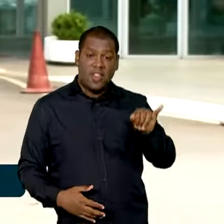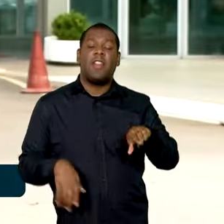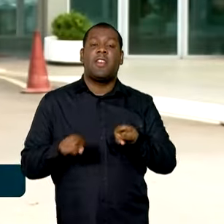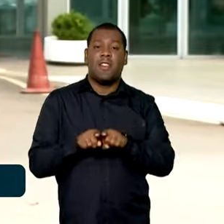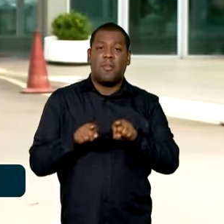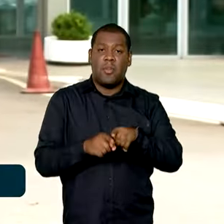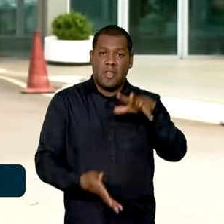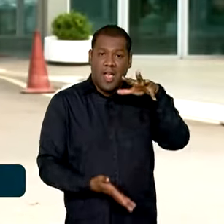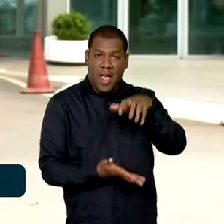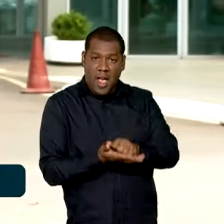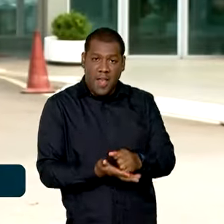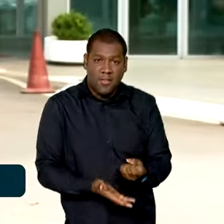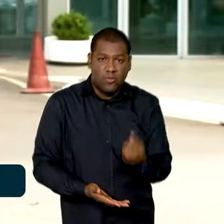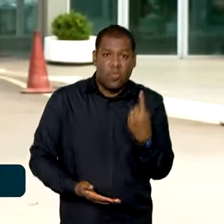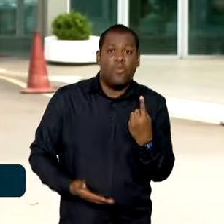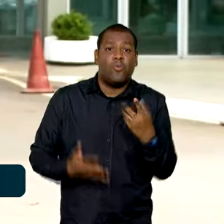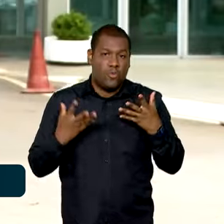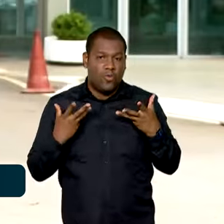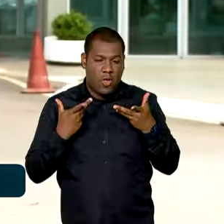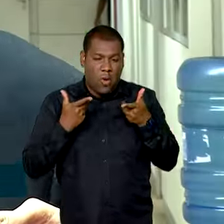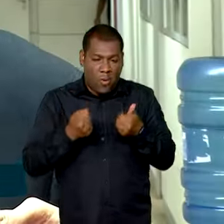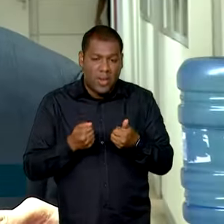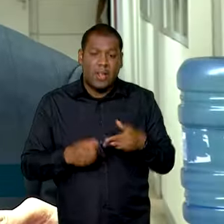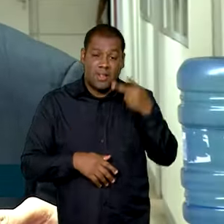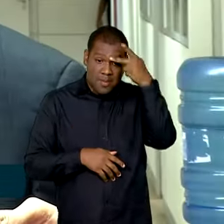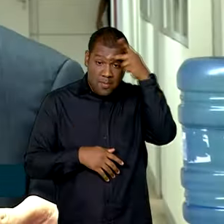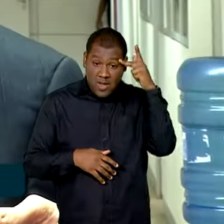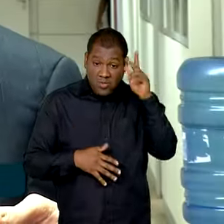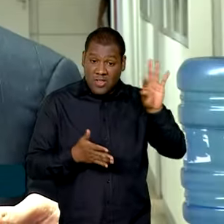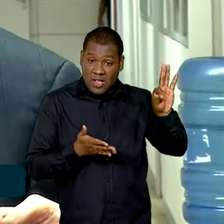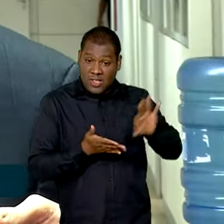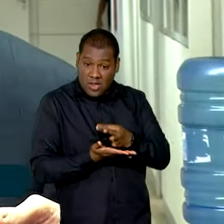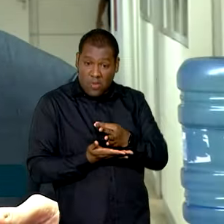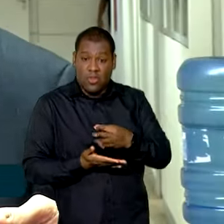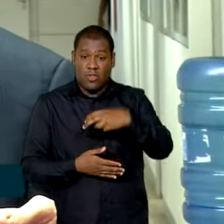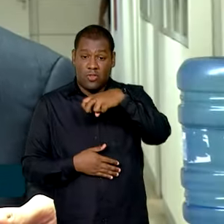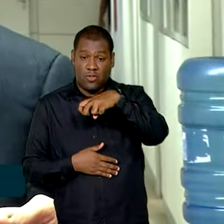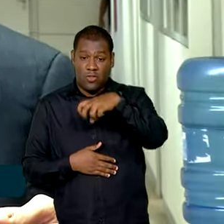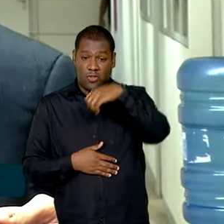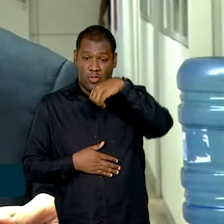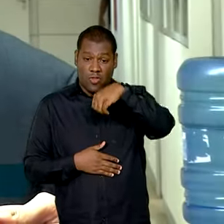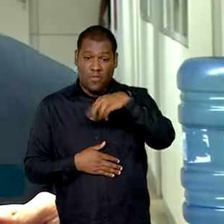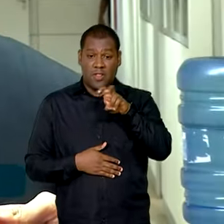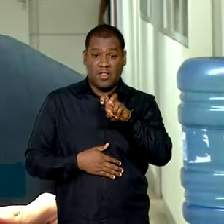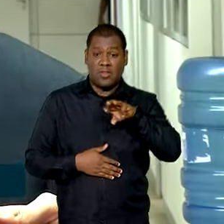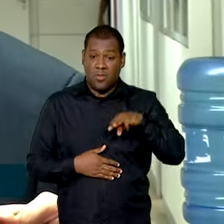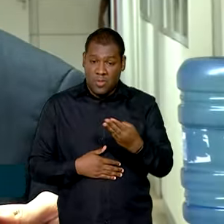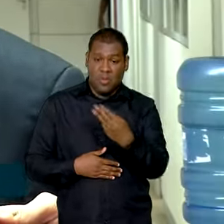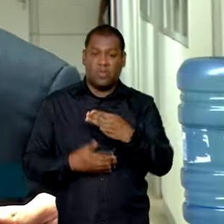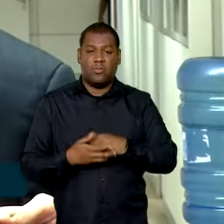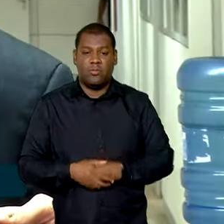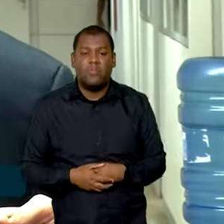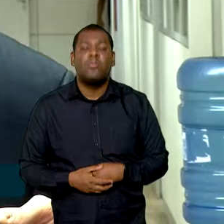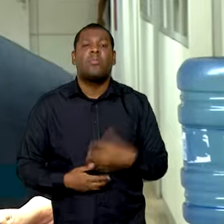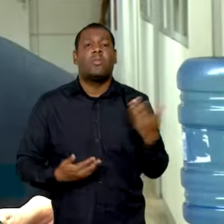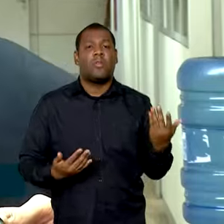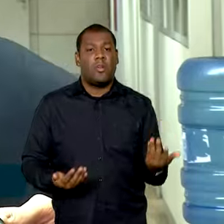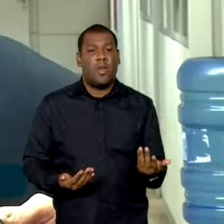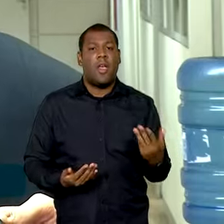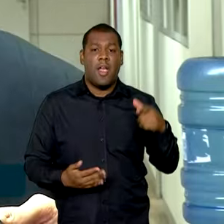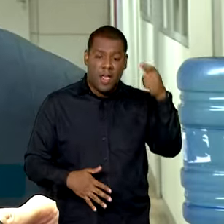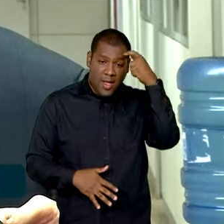hoje conta com 95 milhões de inscritos. Agora, com esse cruzamento de dados, com inteligência artificial,